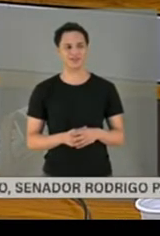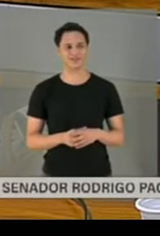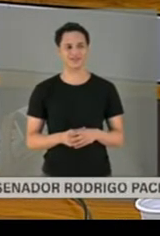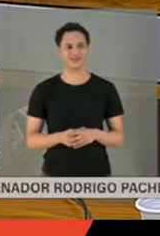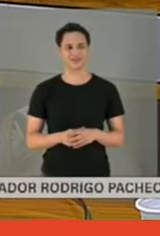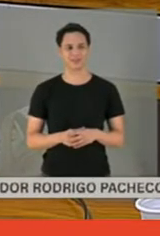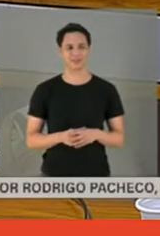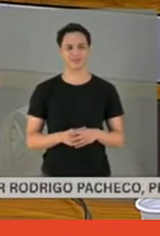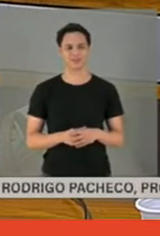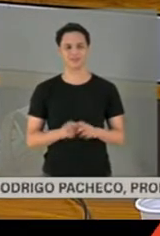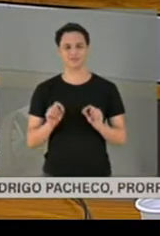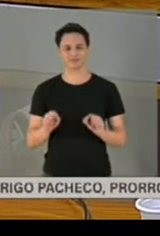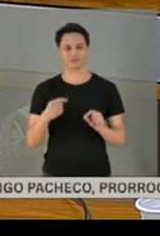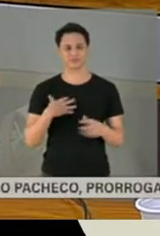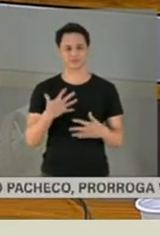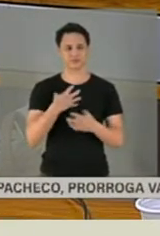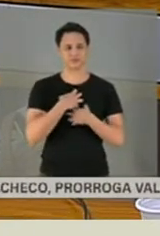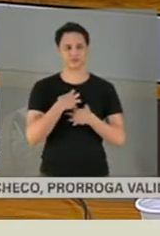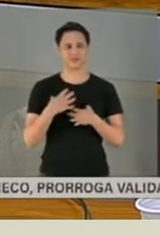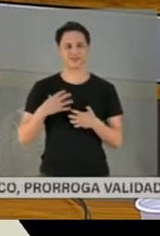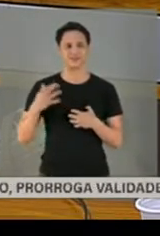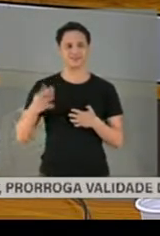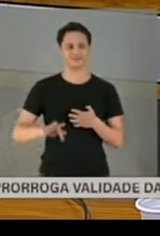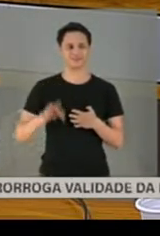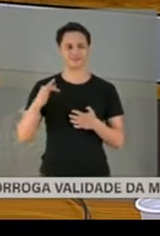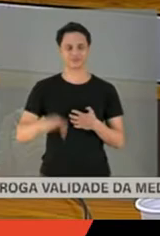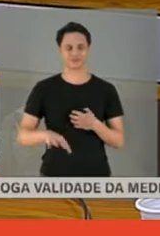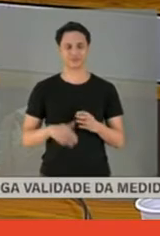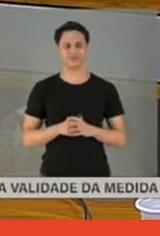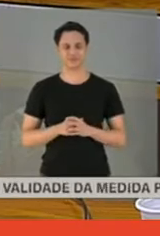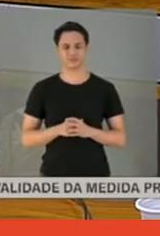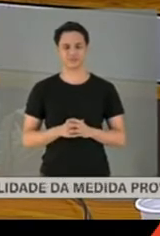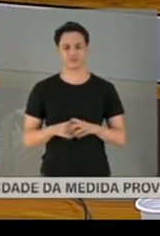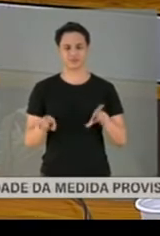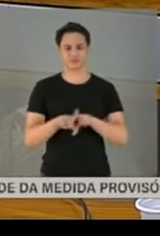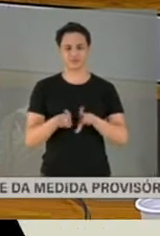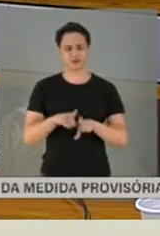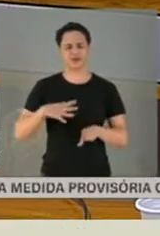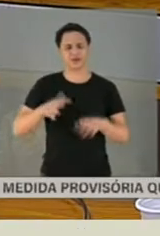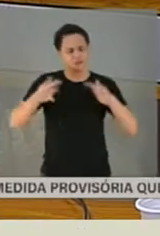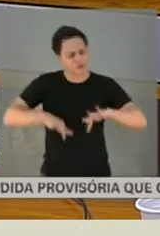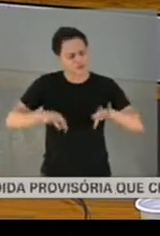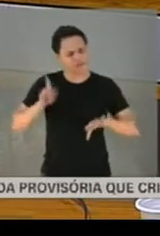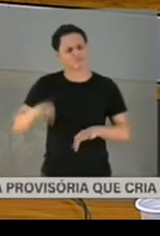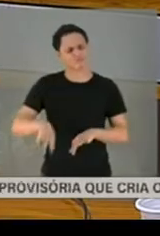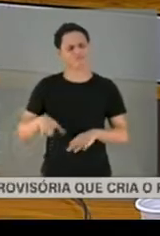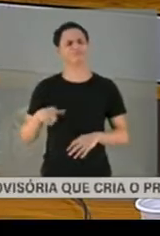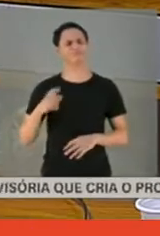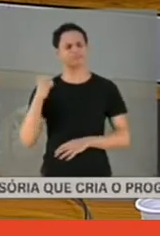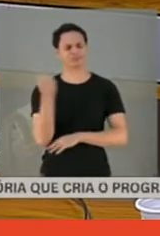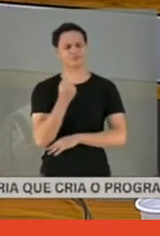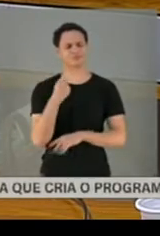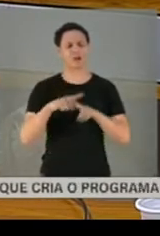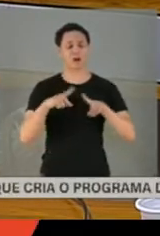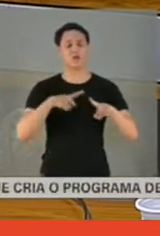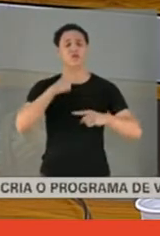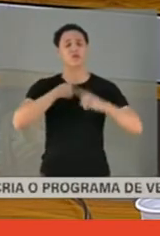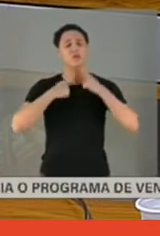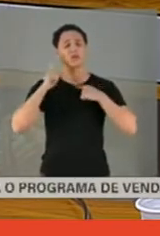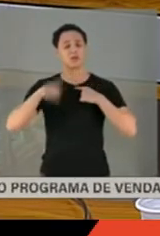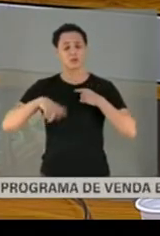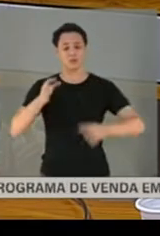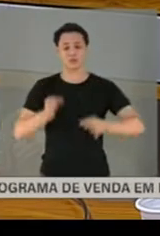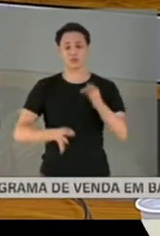E isso me fez, a dor é grande, mas a vontade de justiça